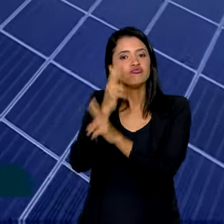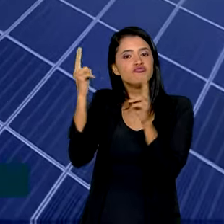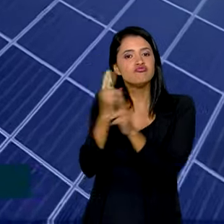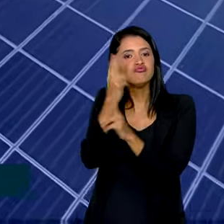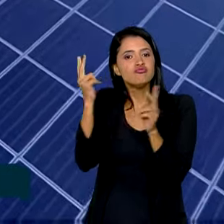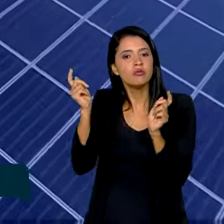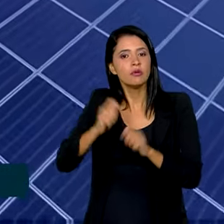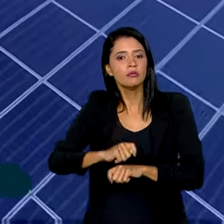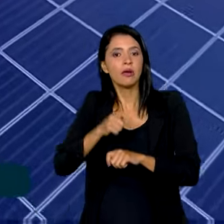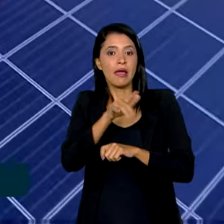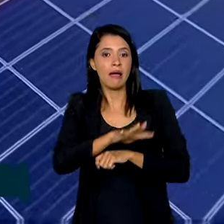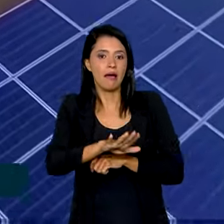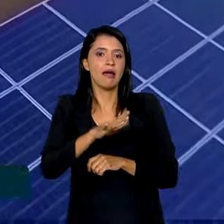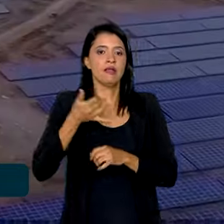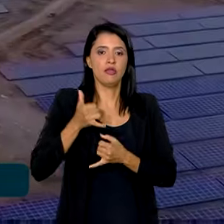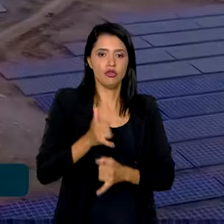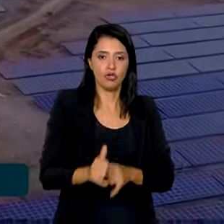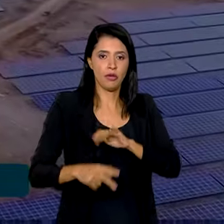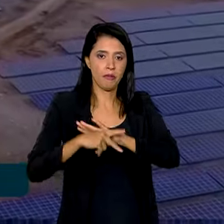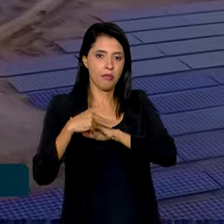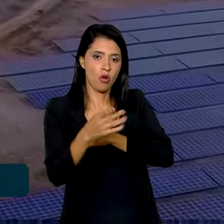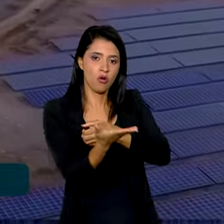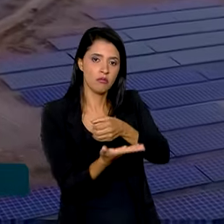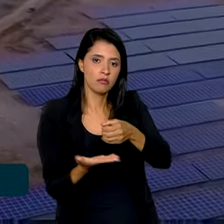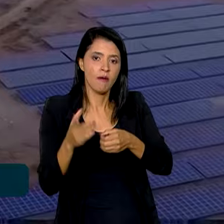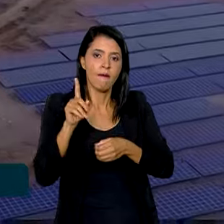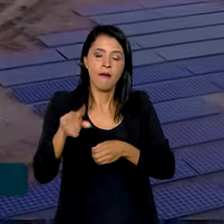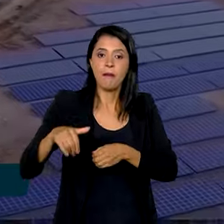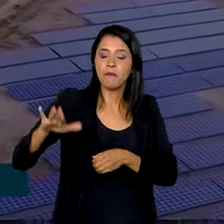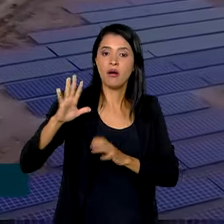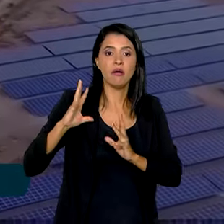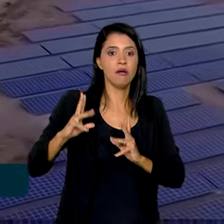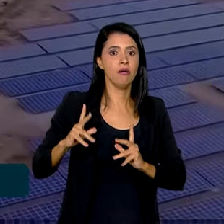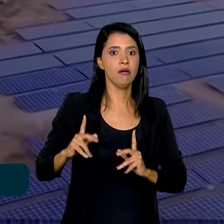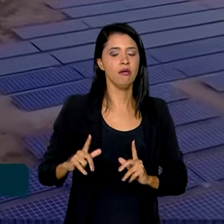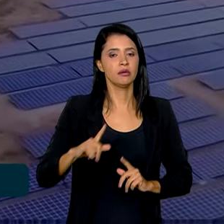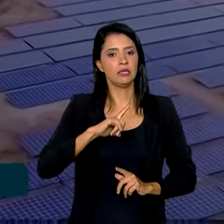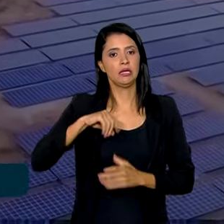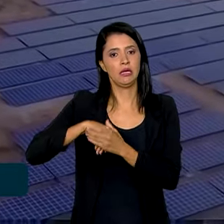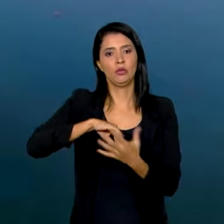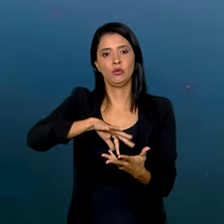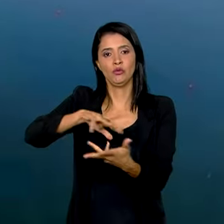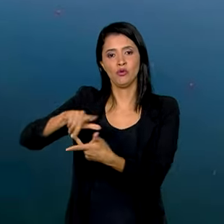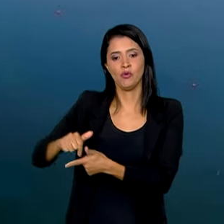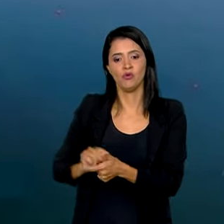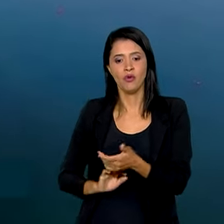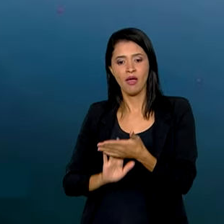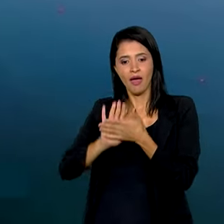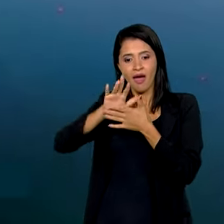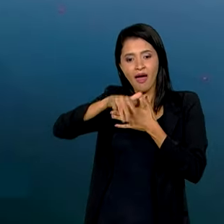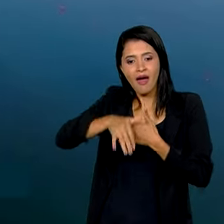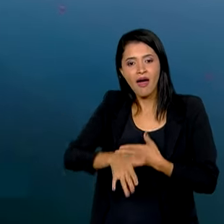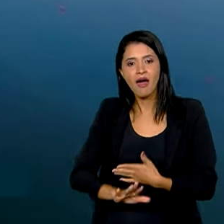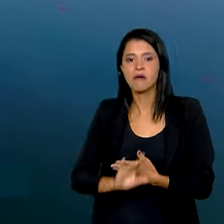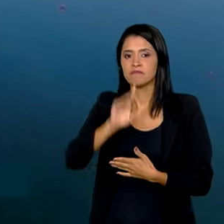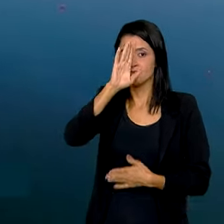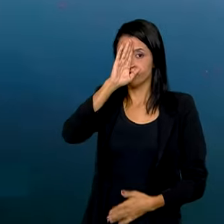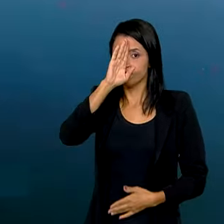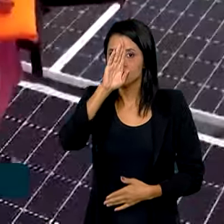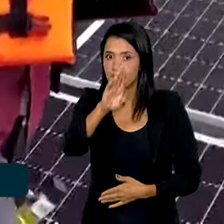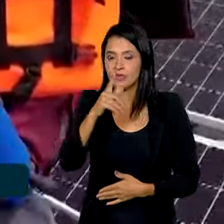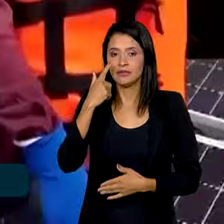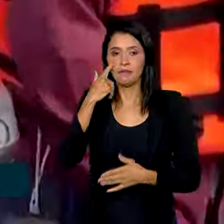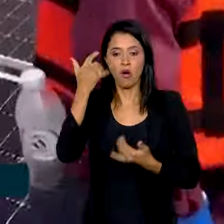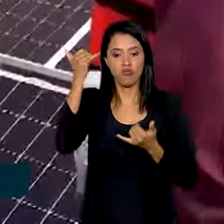para que a matriz elétrica do país continue sendo uma das mais limpas do mundo. As hidrelétricas seguem como a principal